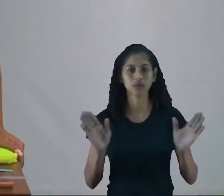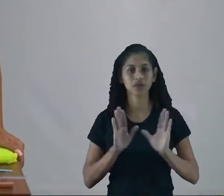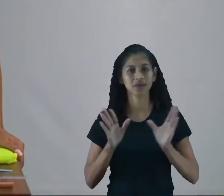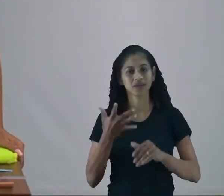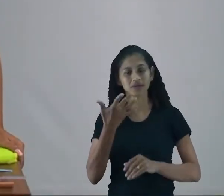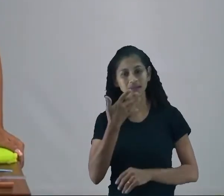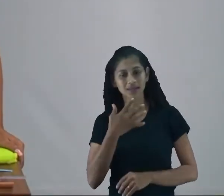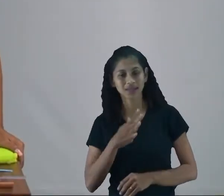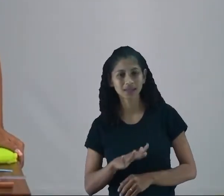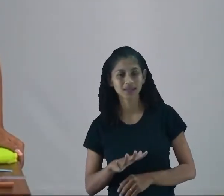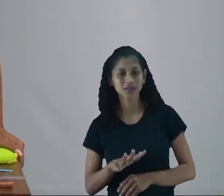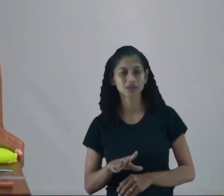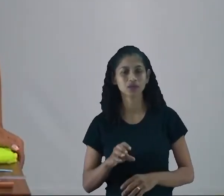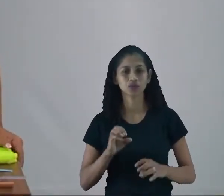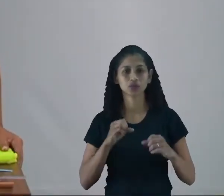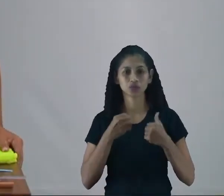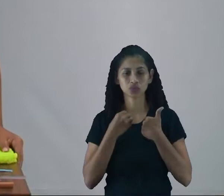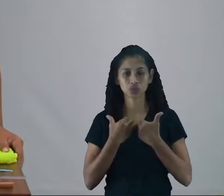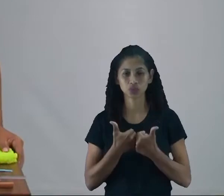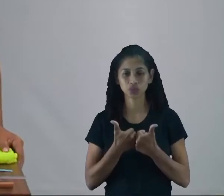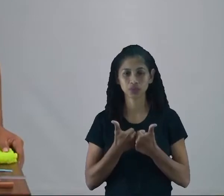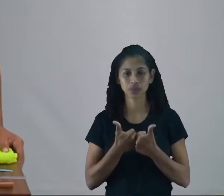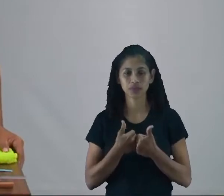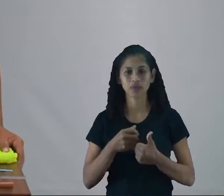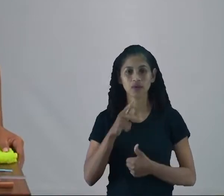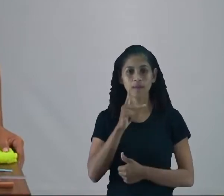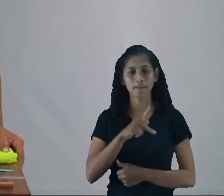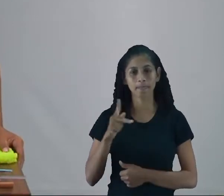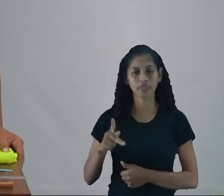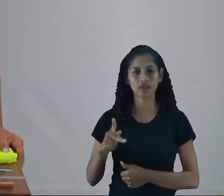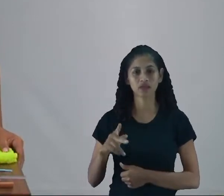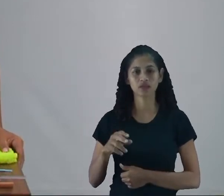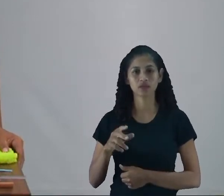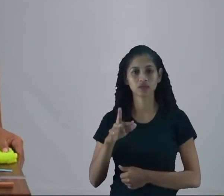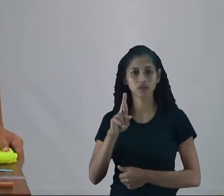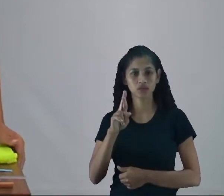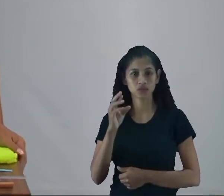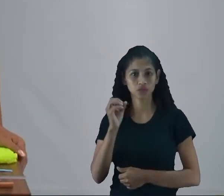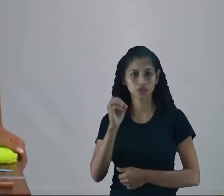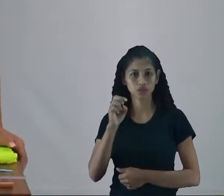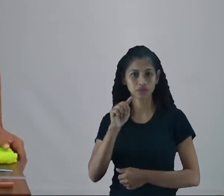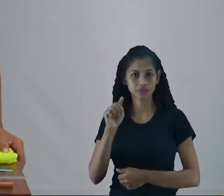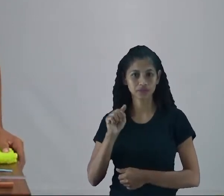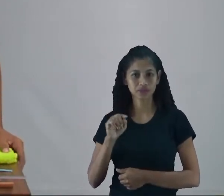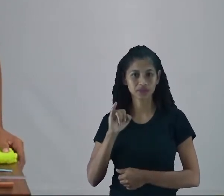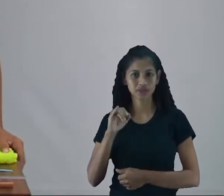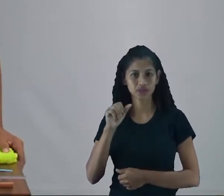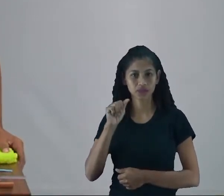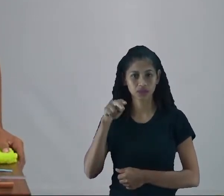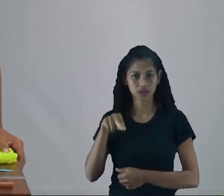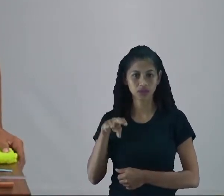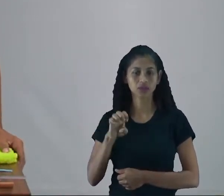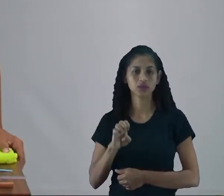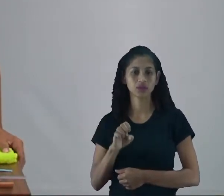Olá, crianças! Tudo bem com vocês? Eu sou a professora Rosiane e hoje nós teremos aula de